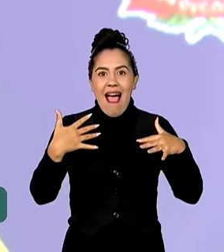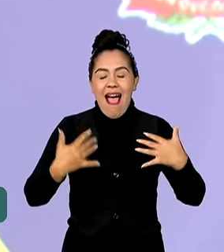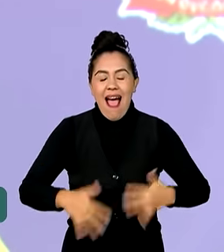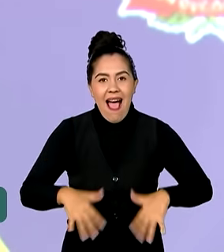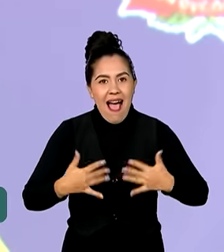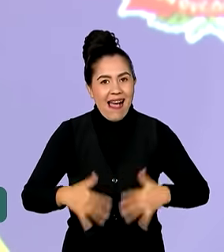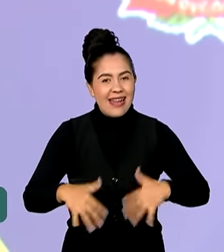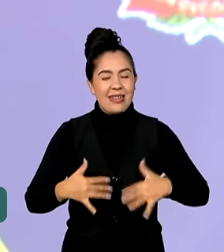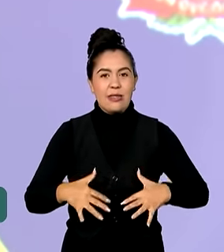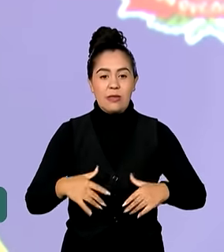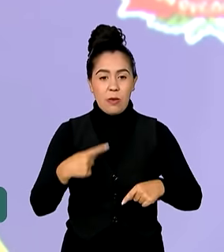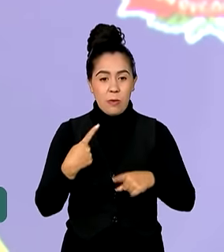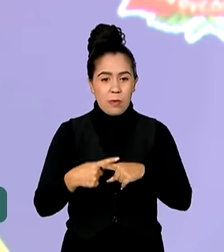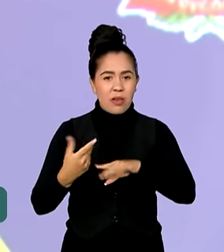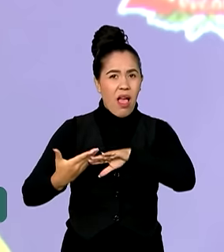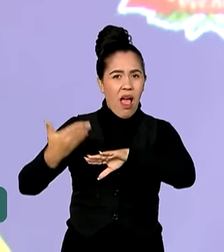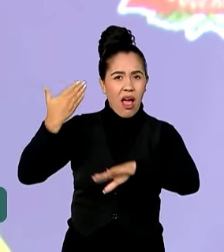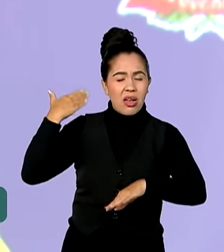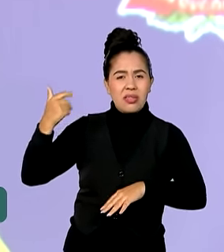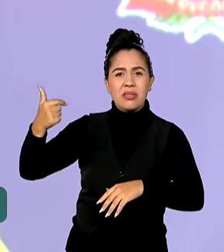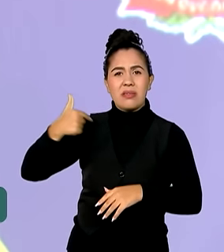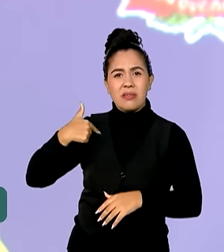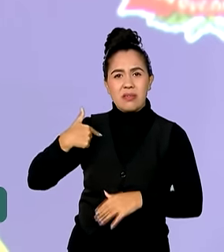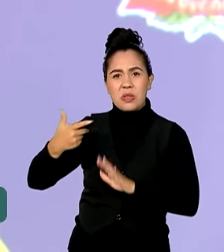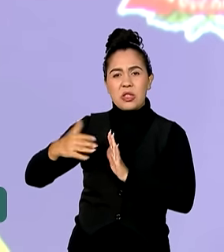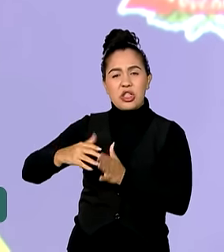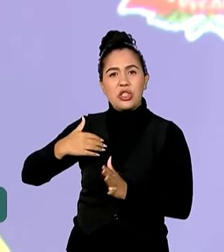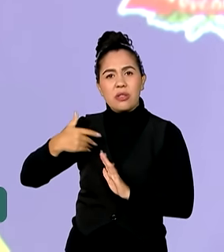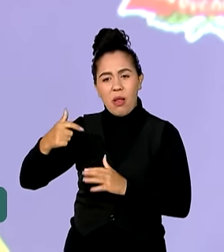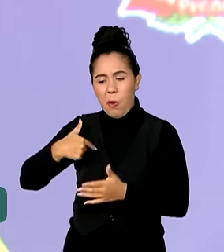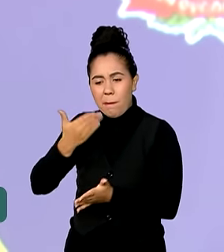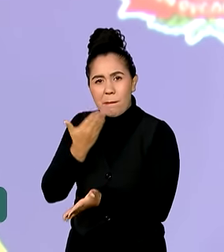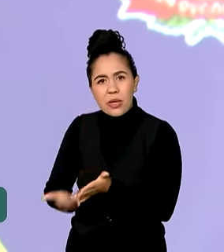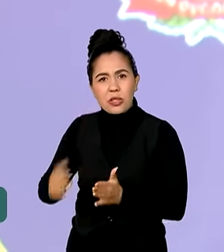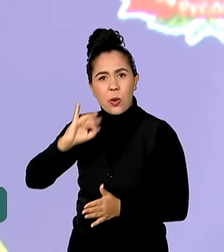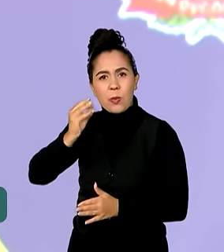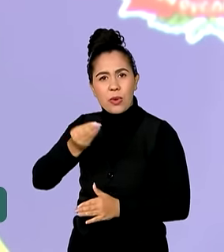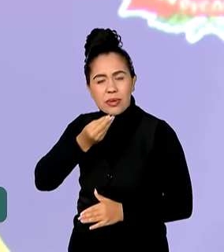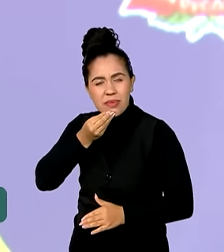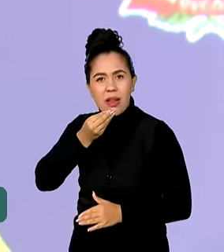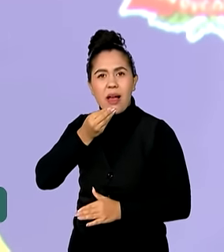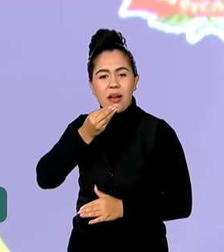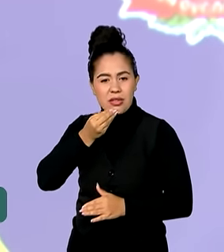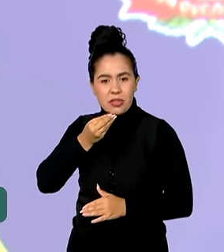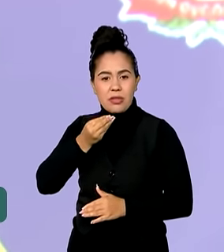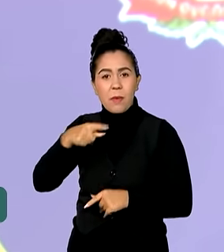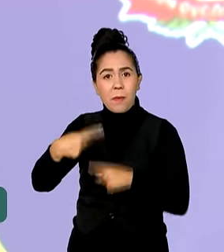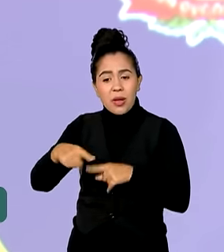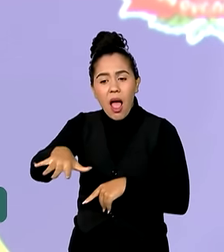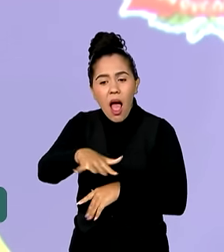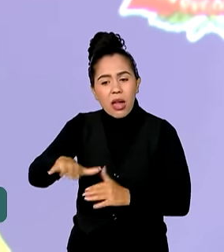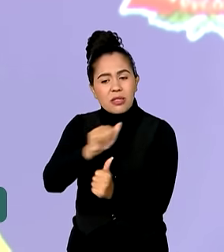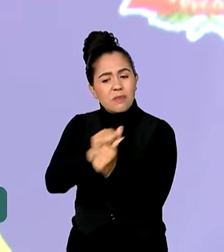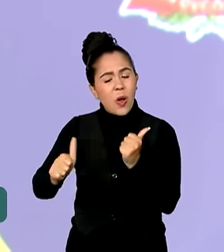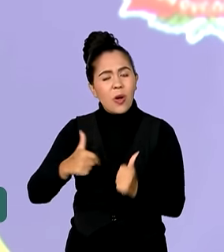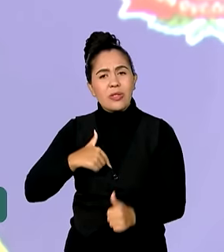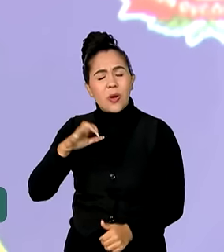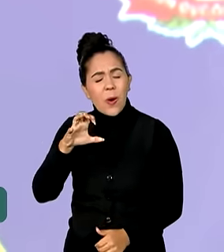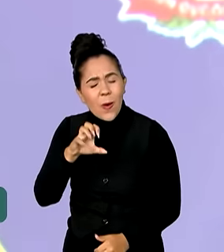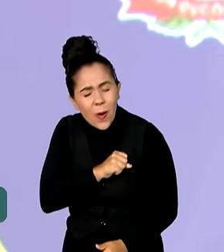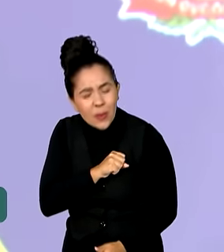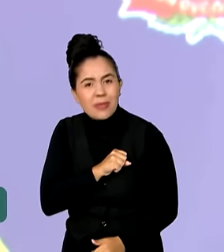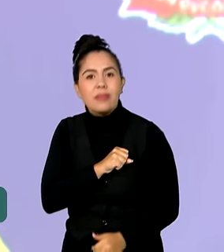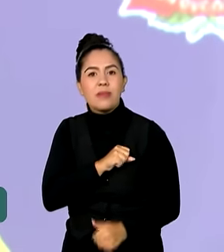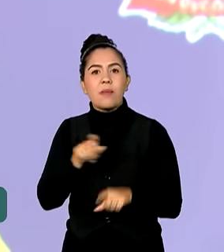me tiraram o meu sonho de uma Olimpíada, através do esporte que eu tanto amei e amo ainda,